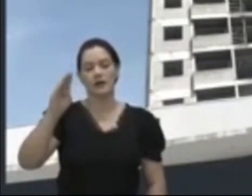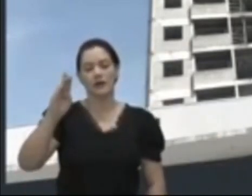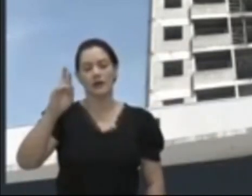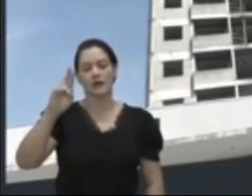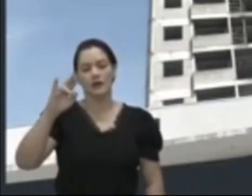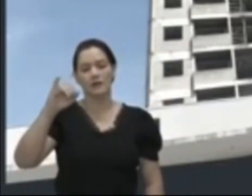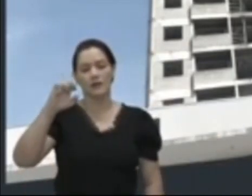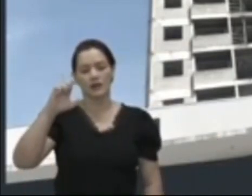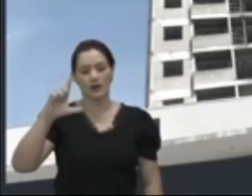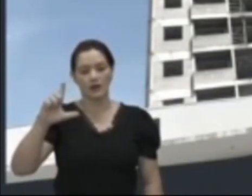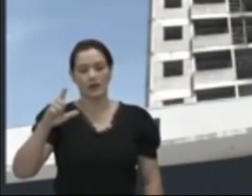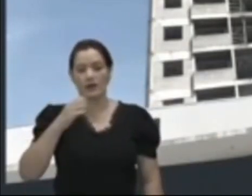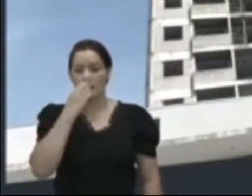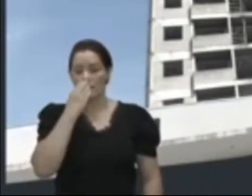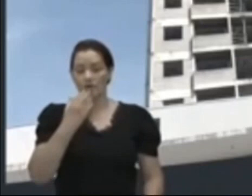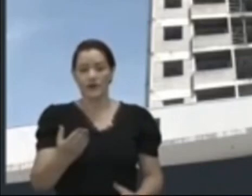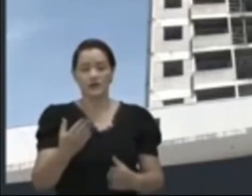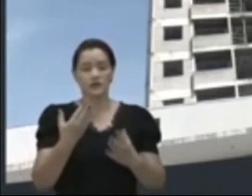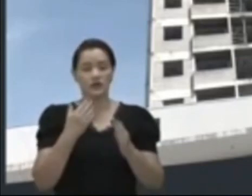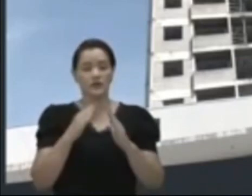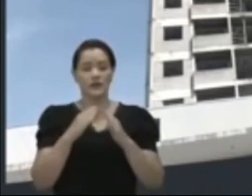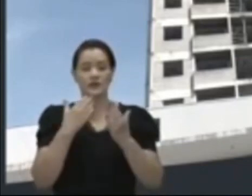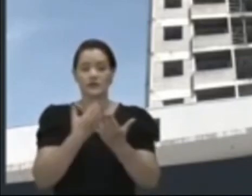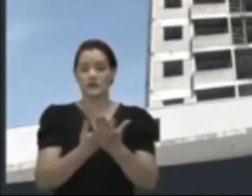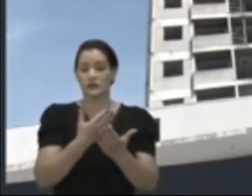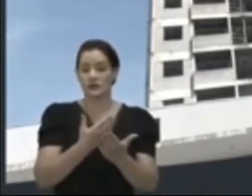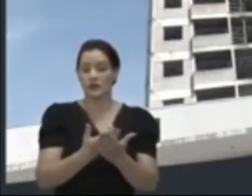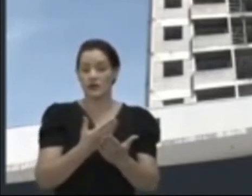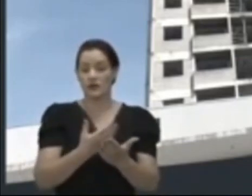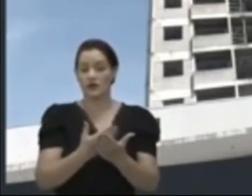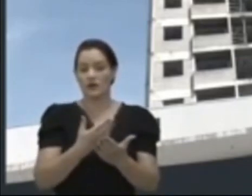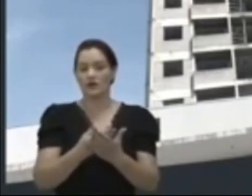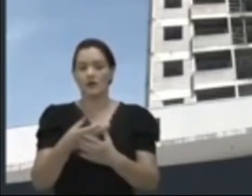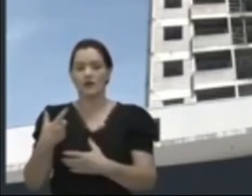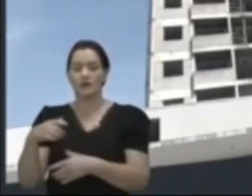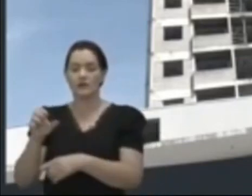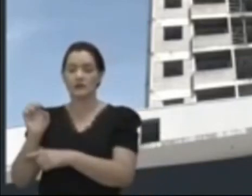a uma escola estadual, professor Césídio Ambroje.